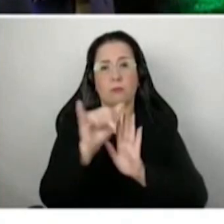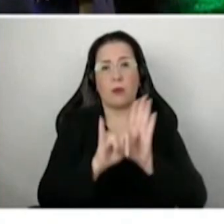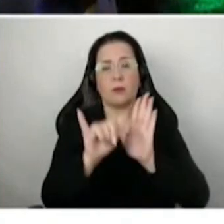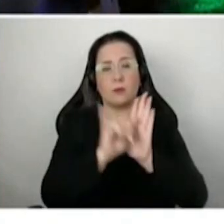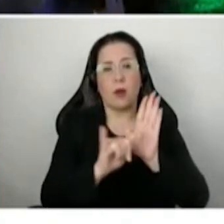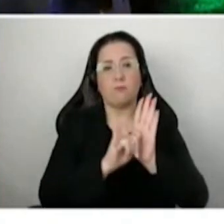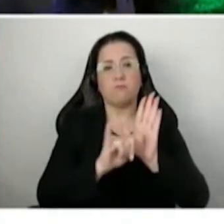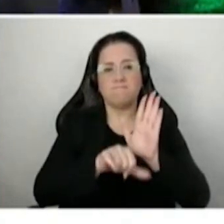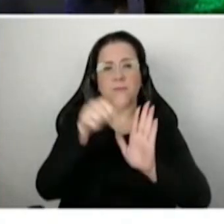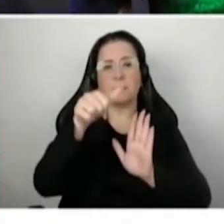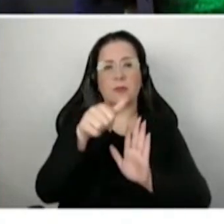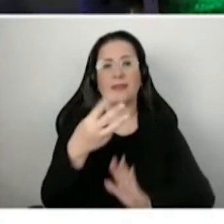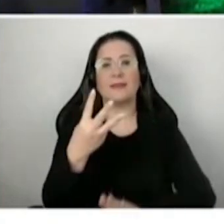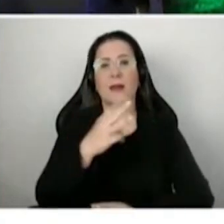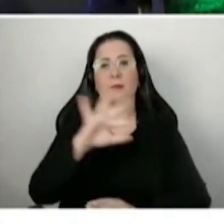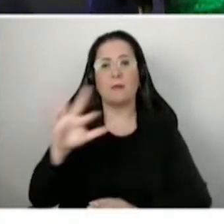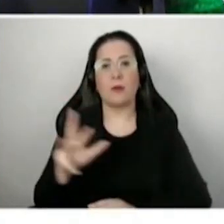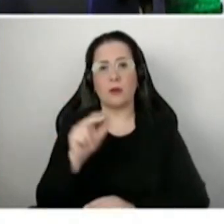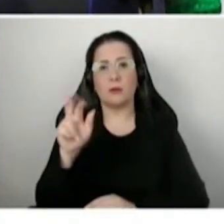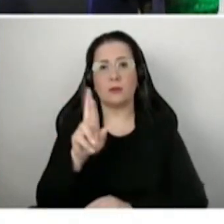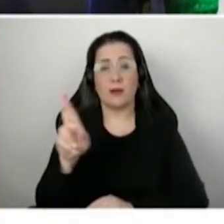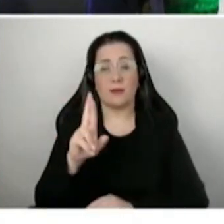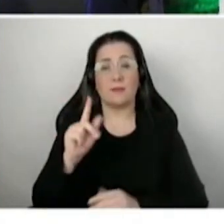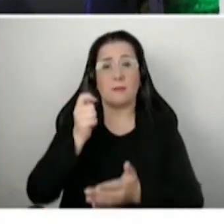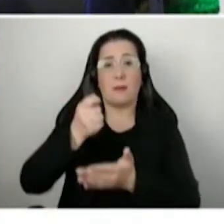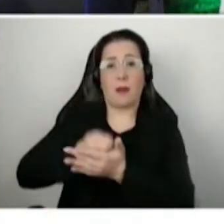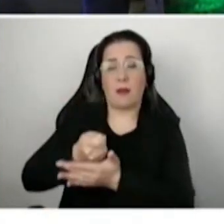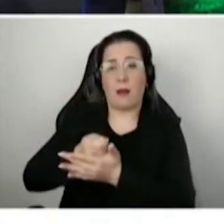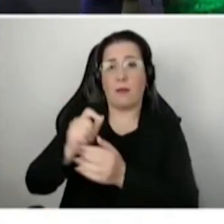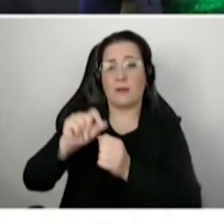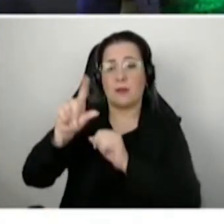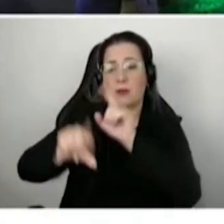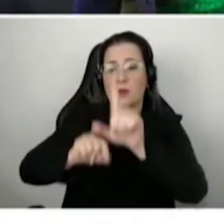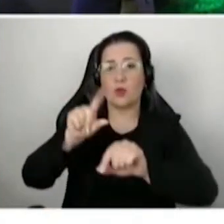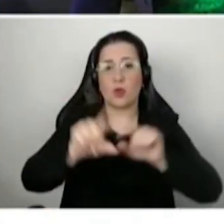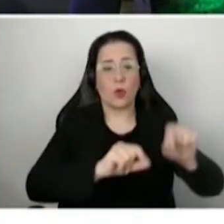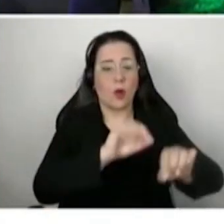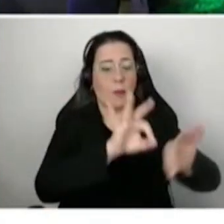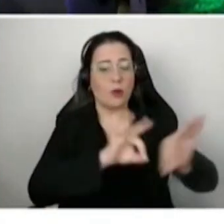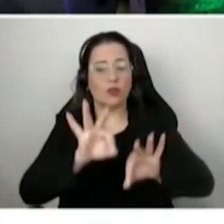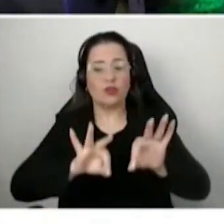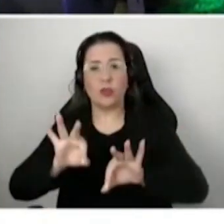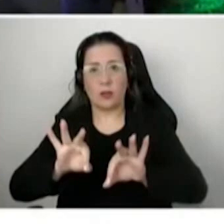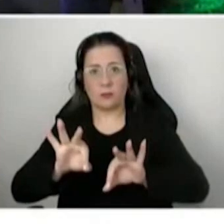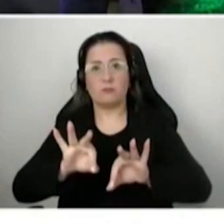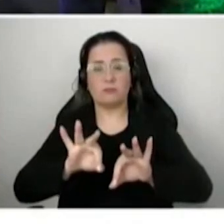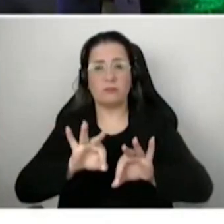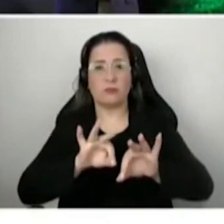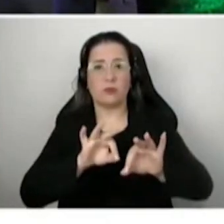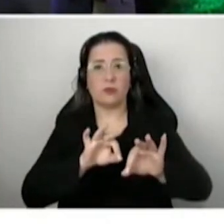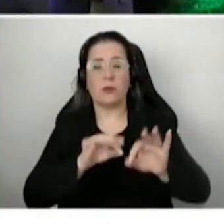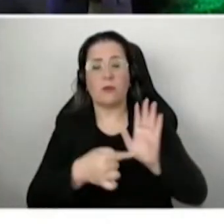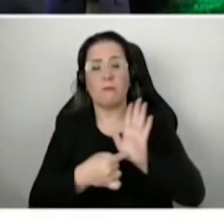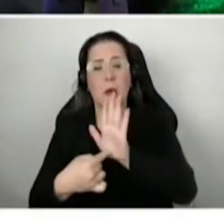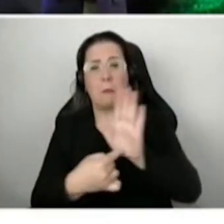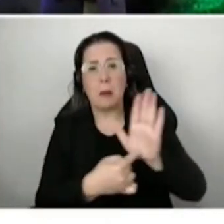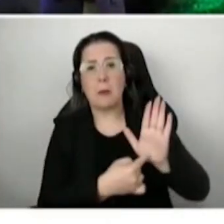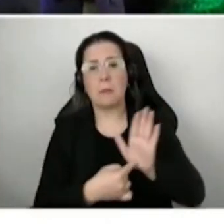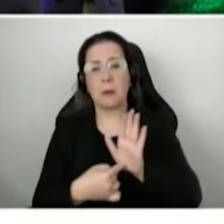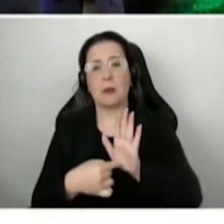de reais para fazer a seleção de projetos que virão a ser apresentados por estas